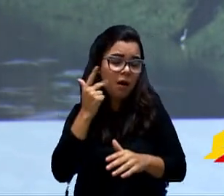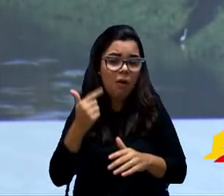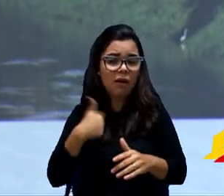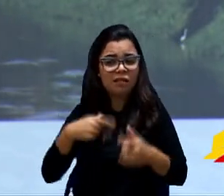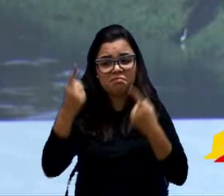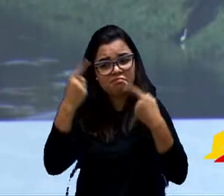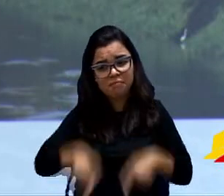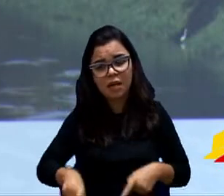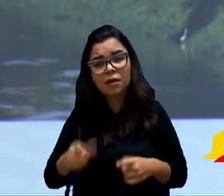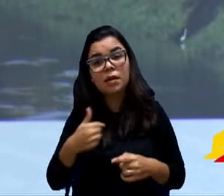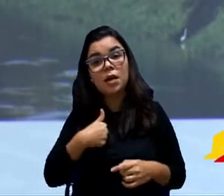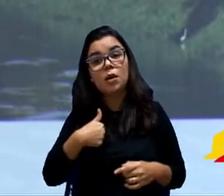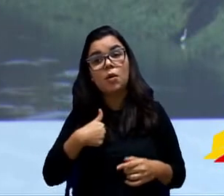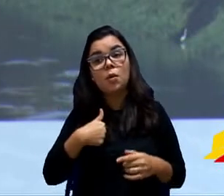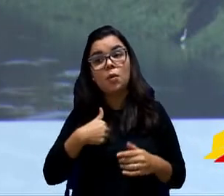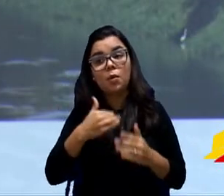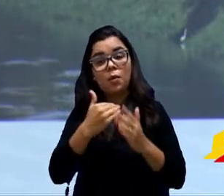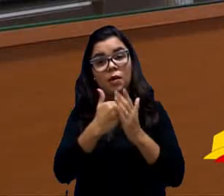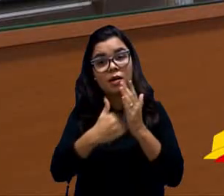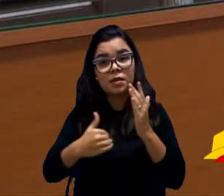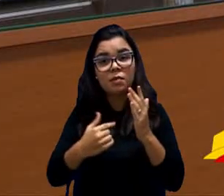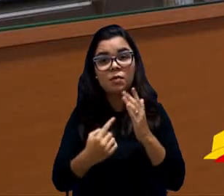Presidente, eu reservo meus últimos cinco minutos.